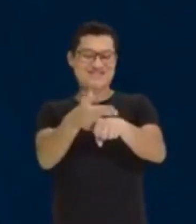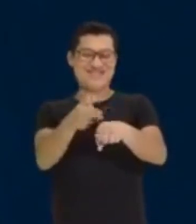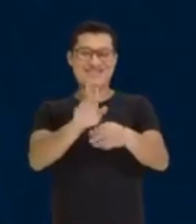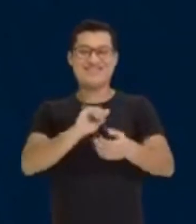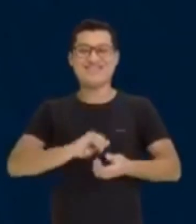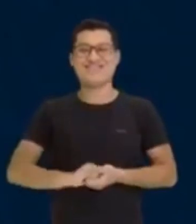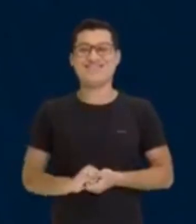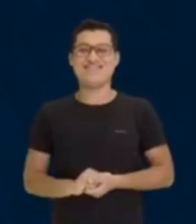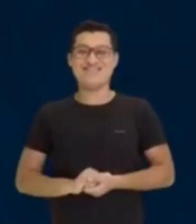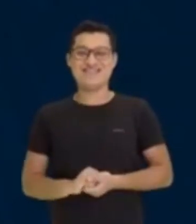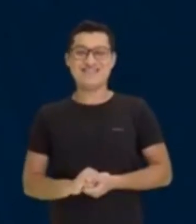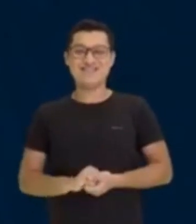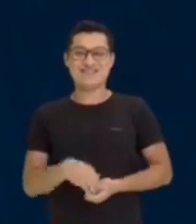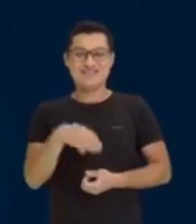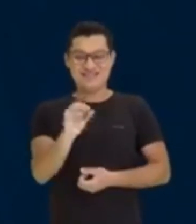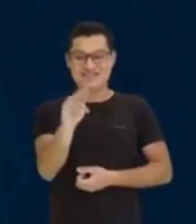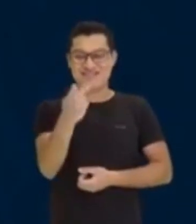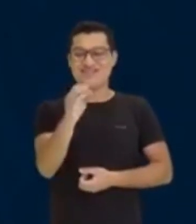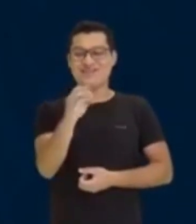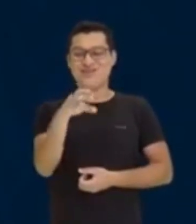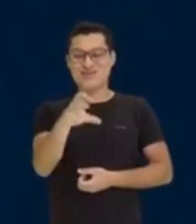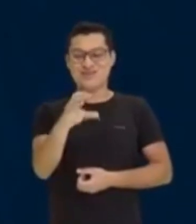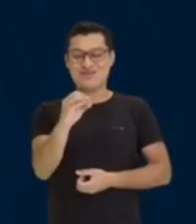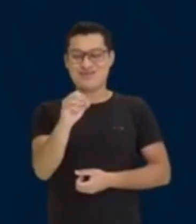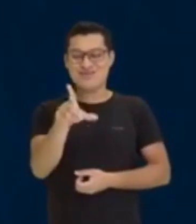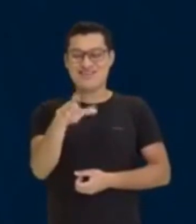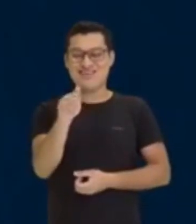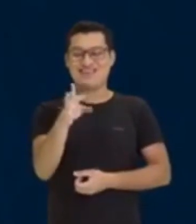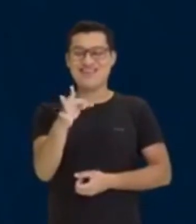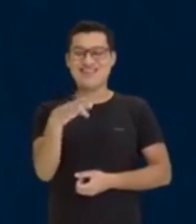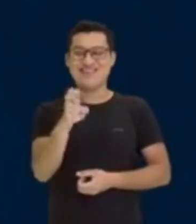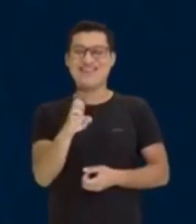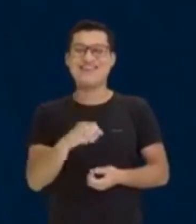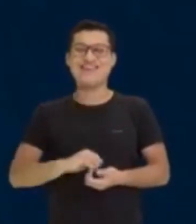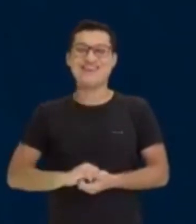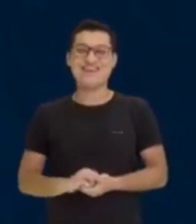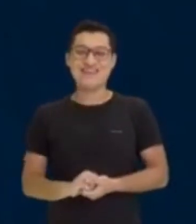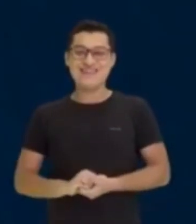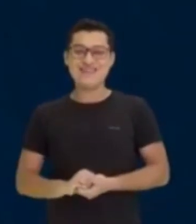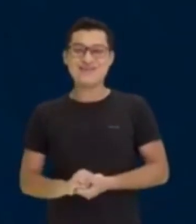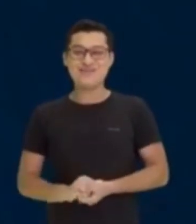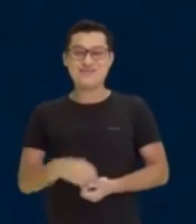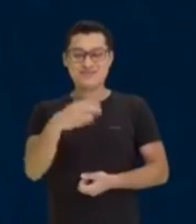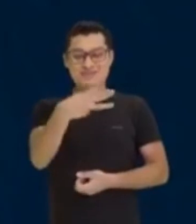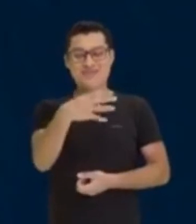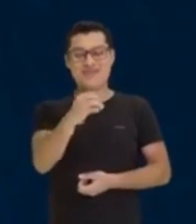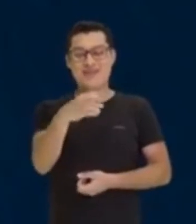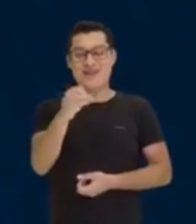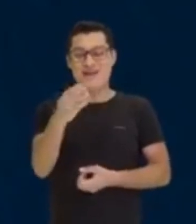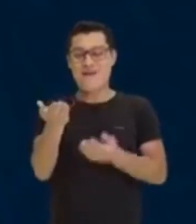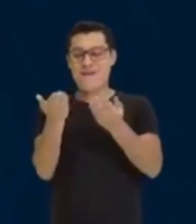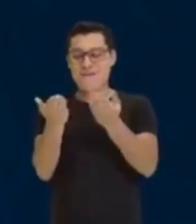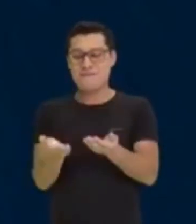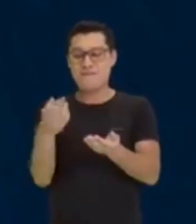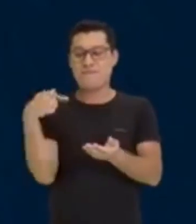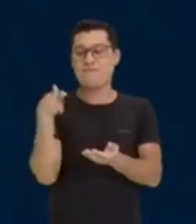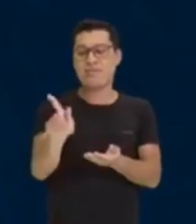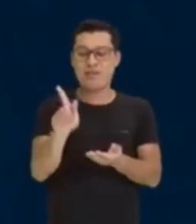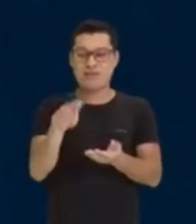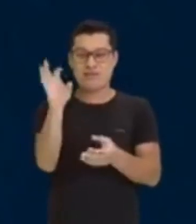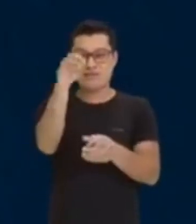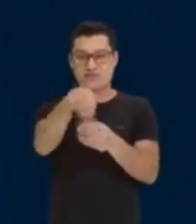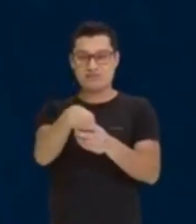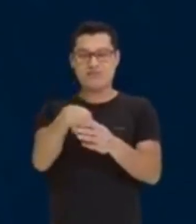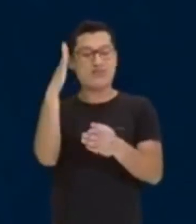chocolate, 300 gramas. Eu não vou nem colocar a questão da